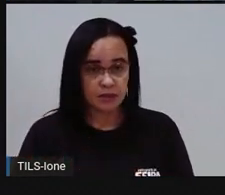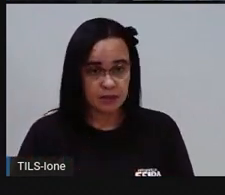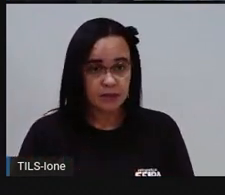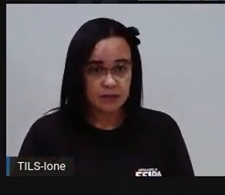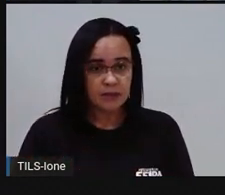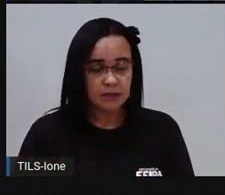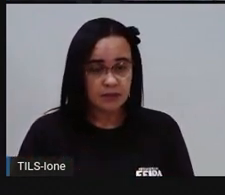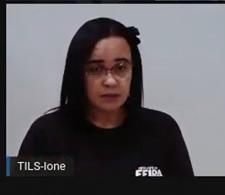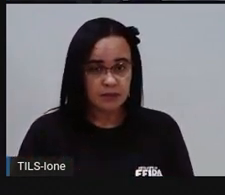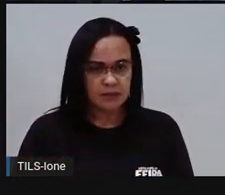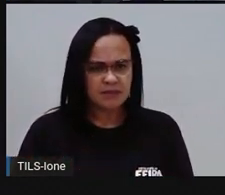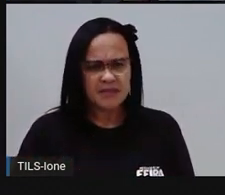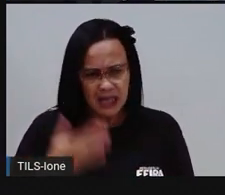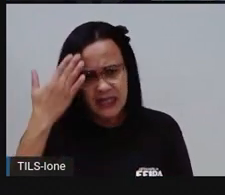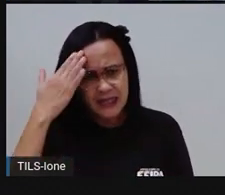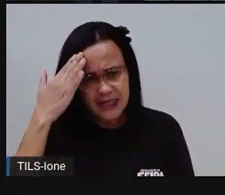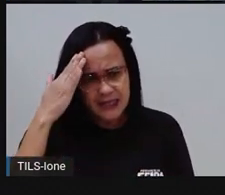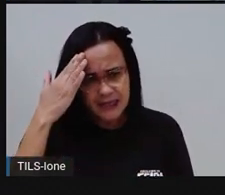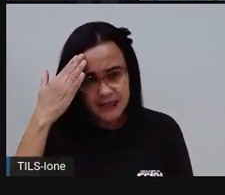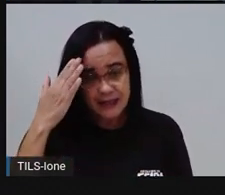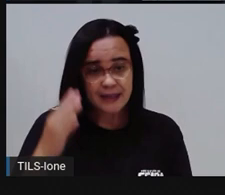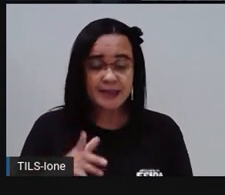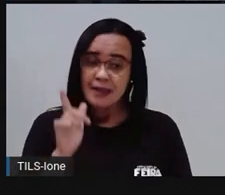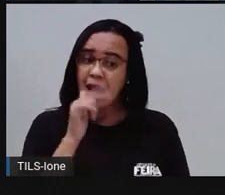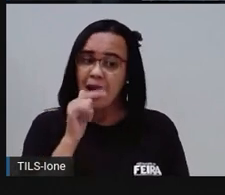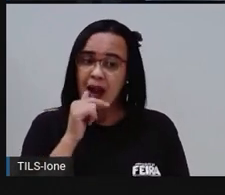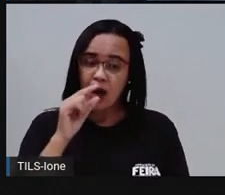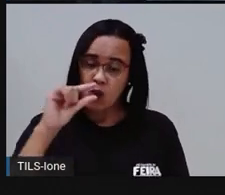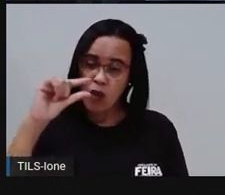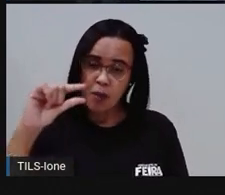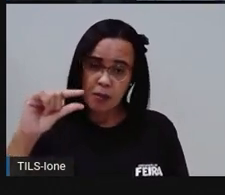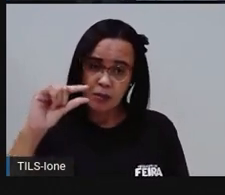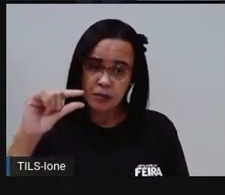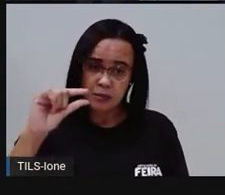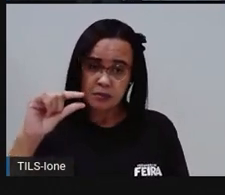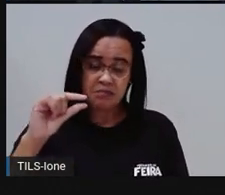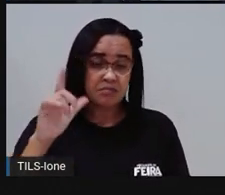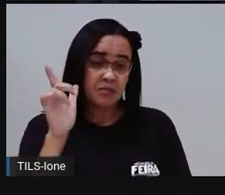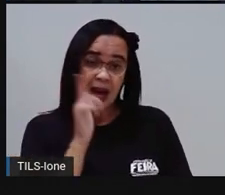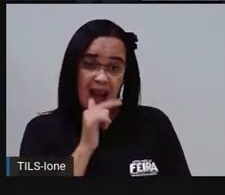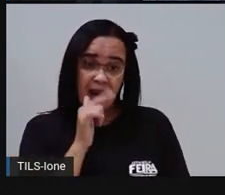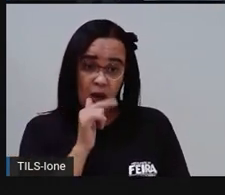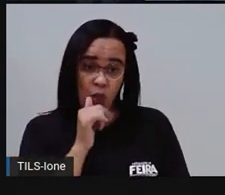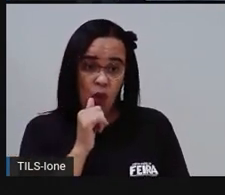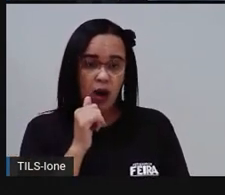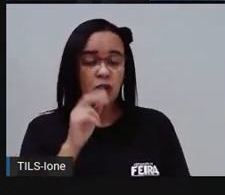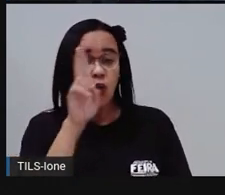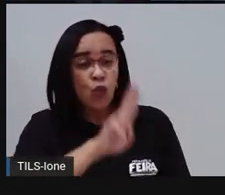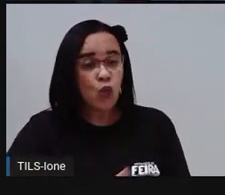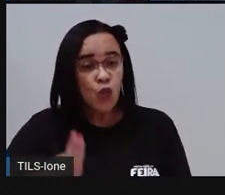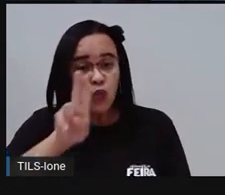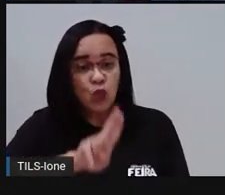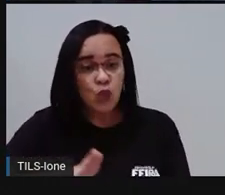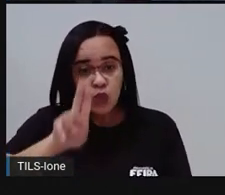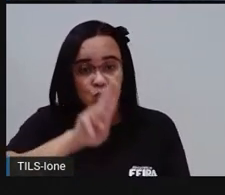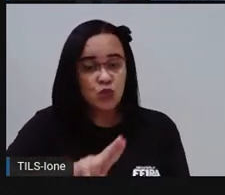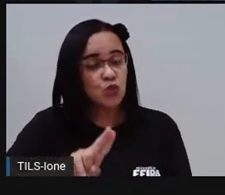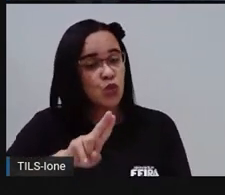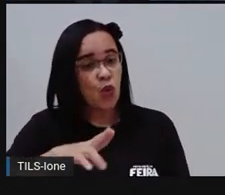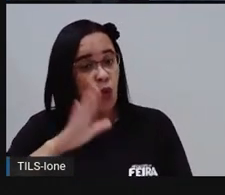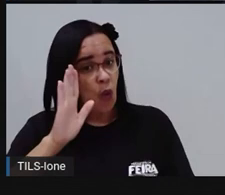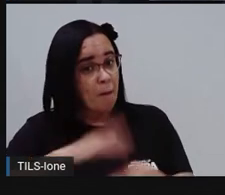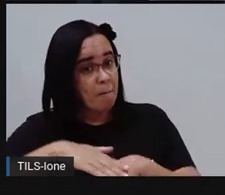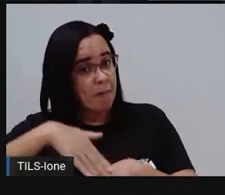quando a PRO fala consumir menos água. Quer dizer que vocês gastaram menos água. Então aqui, ó, essa barrinha aqui